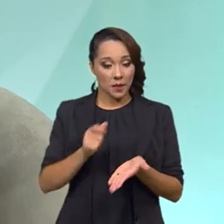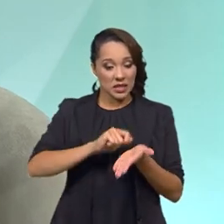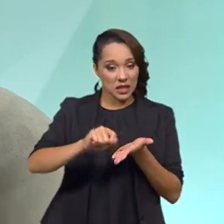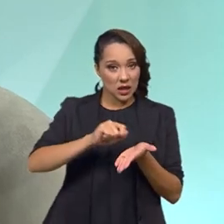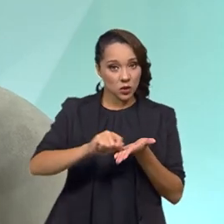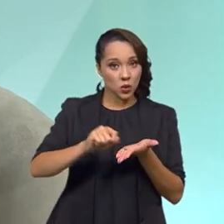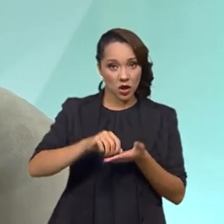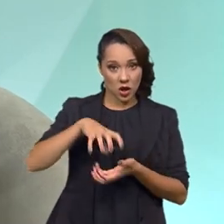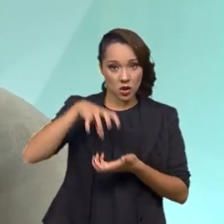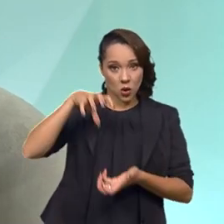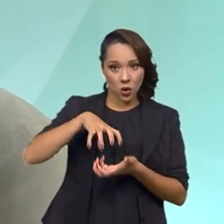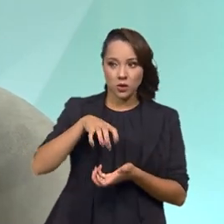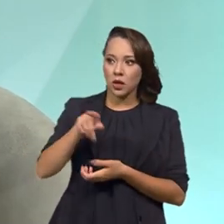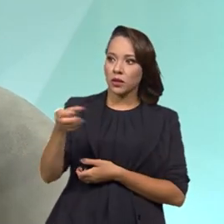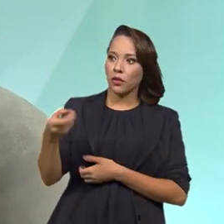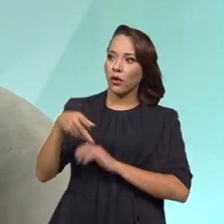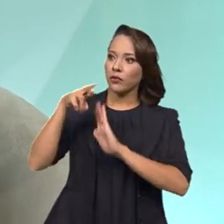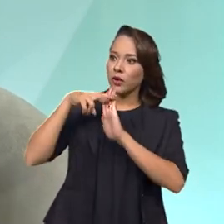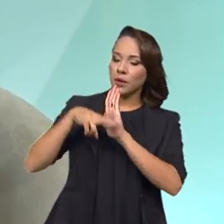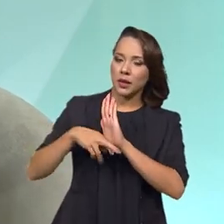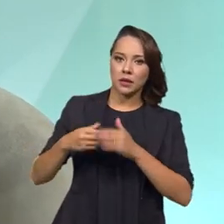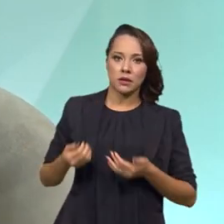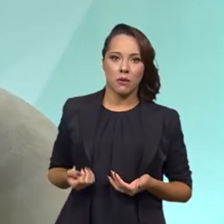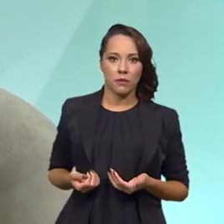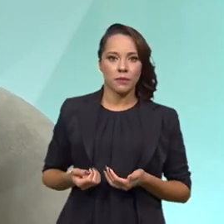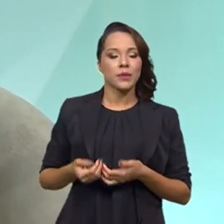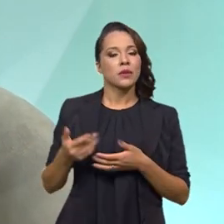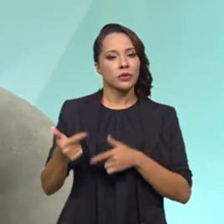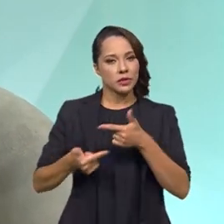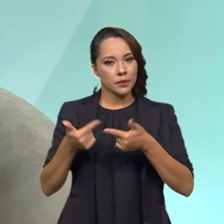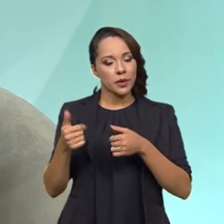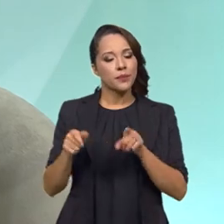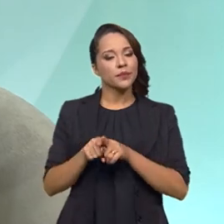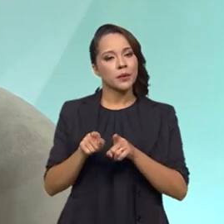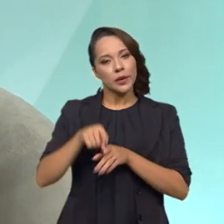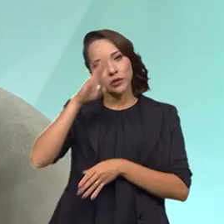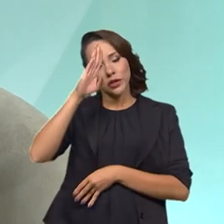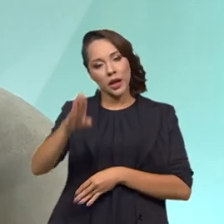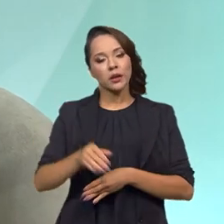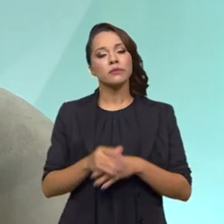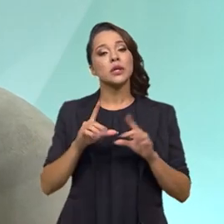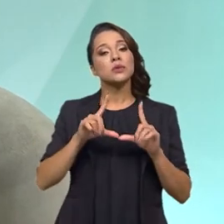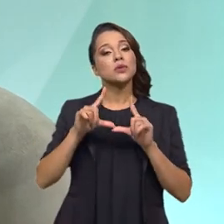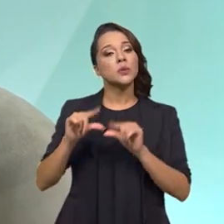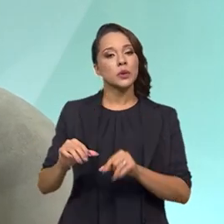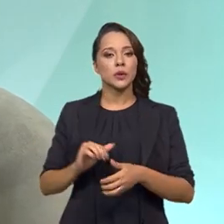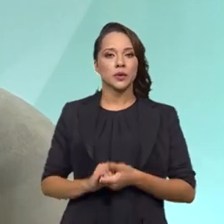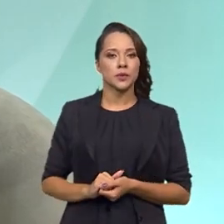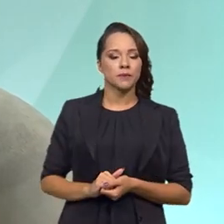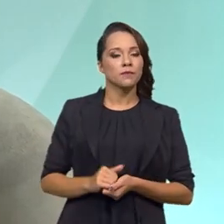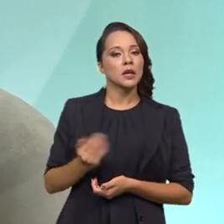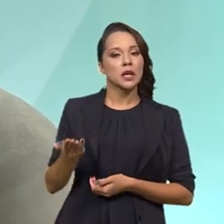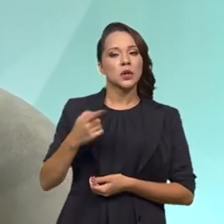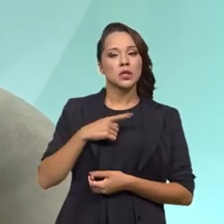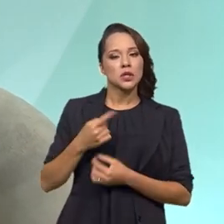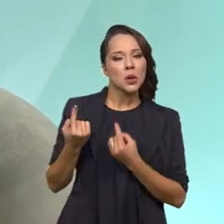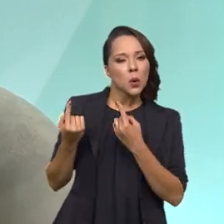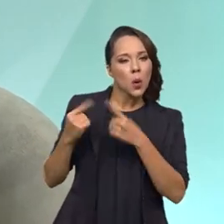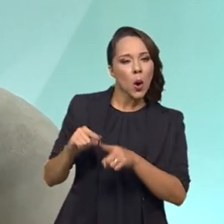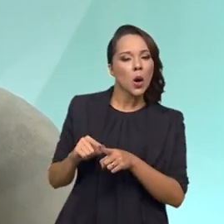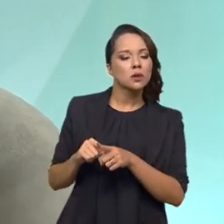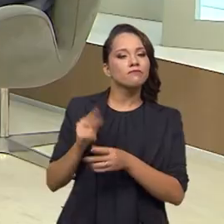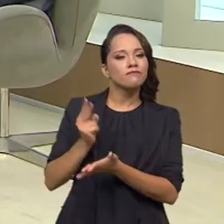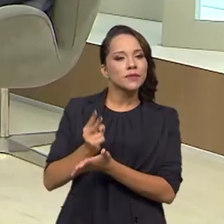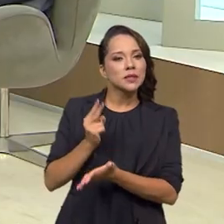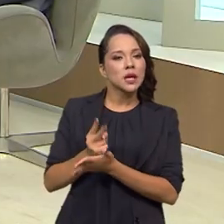escritura para o idoso, tem uma nova regulamentação. Então, nós atuamos também de forma direta e isso diminuiu. Então, nós estamos combatendo de forma